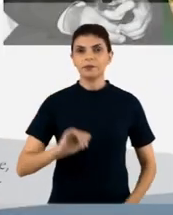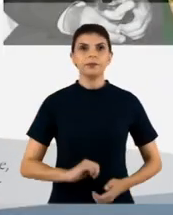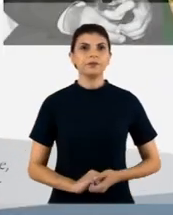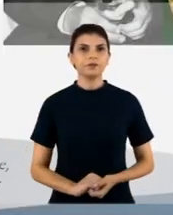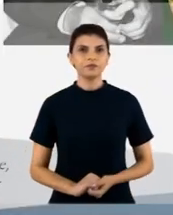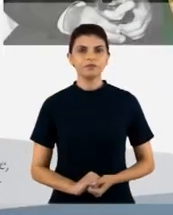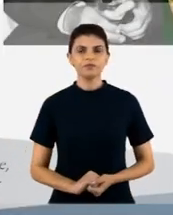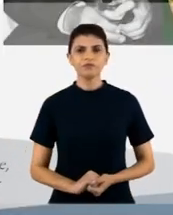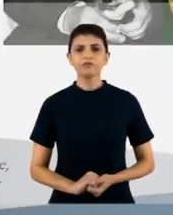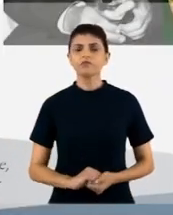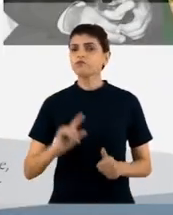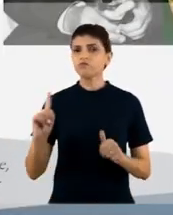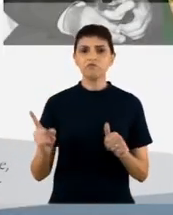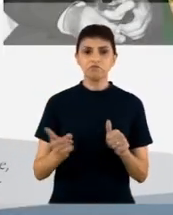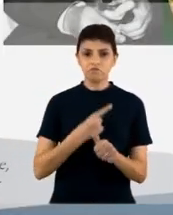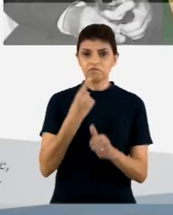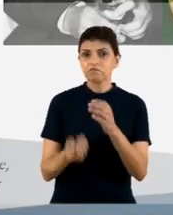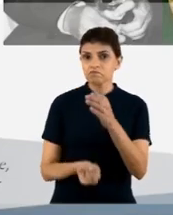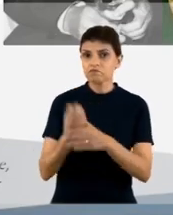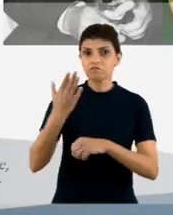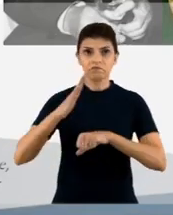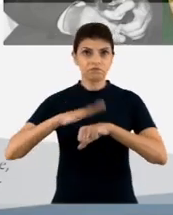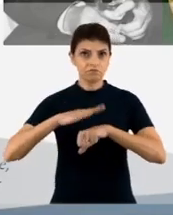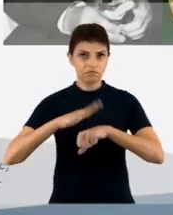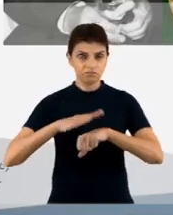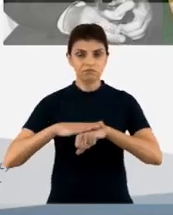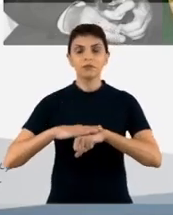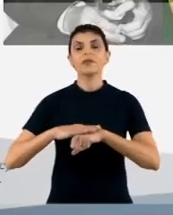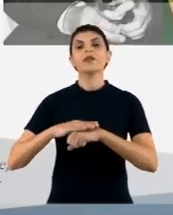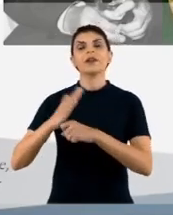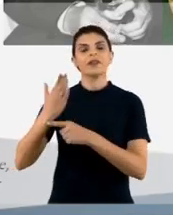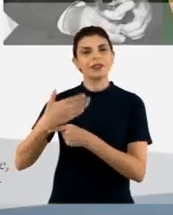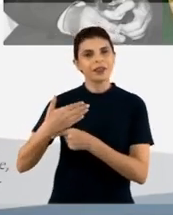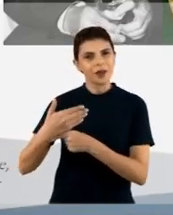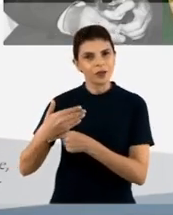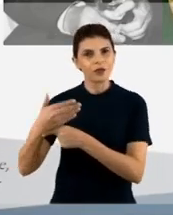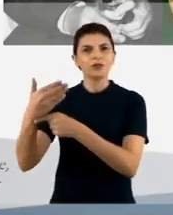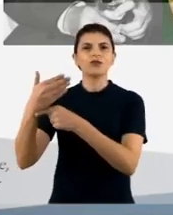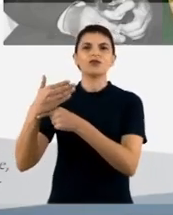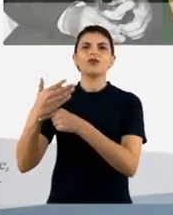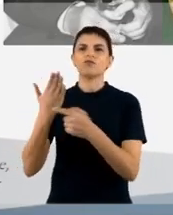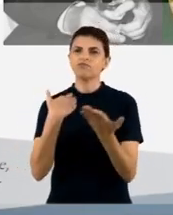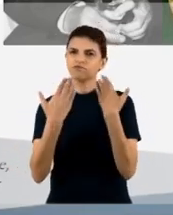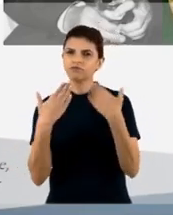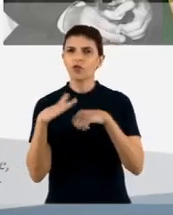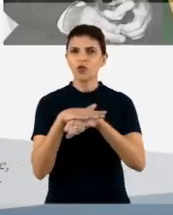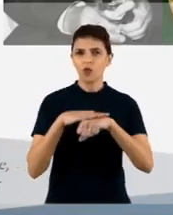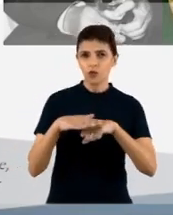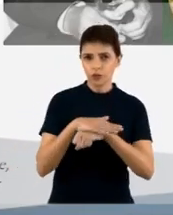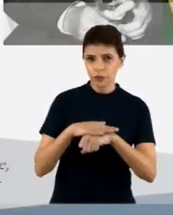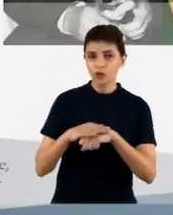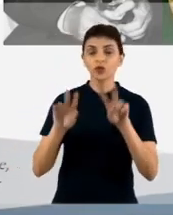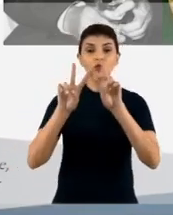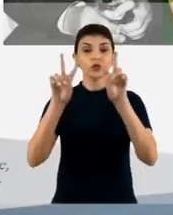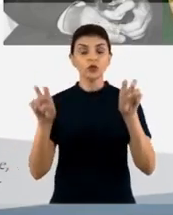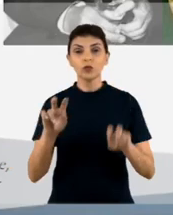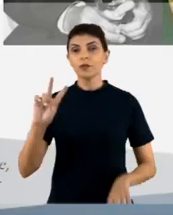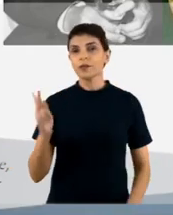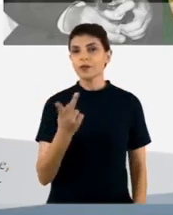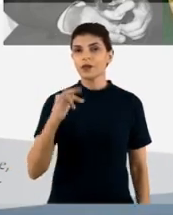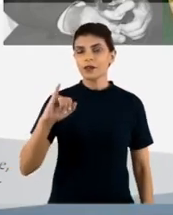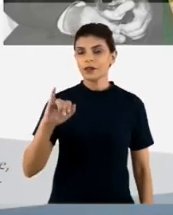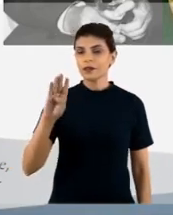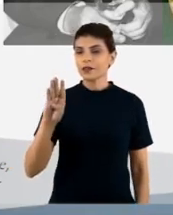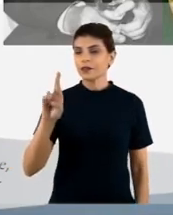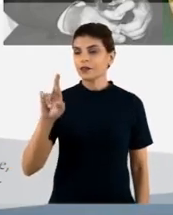Então a primeira tecnologia que eu vou falar para vocês e vamos conversar aqui é a tecnologia